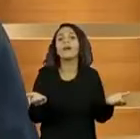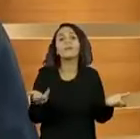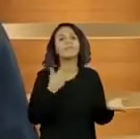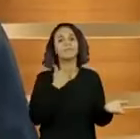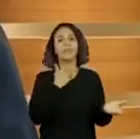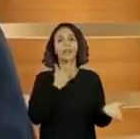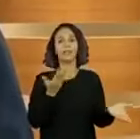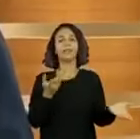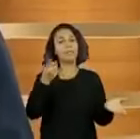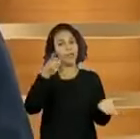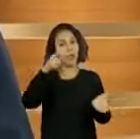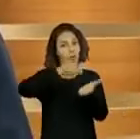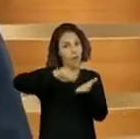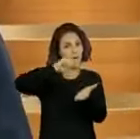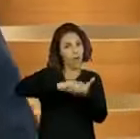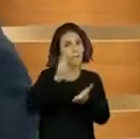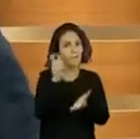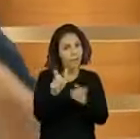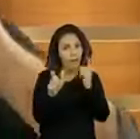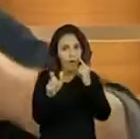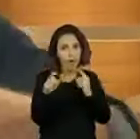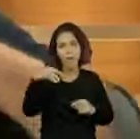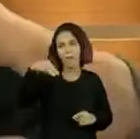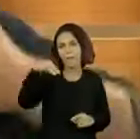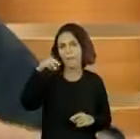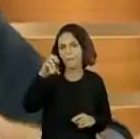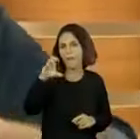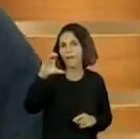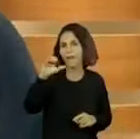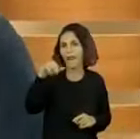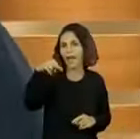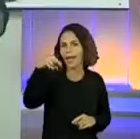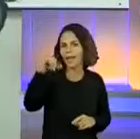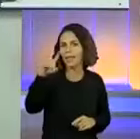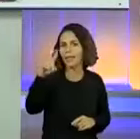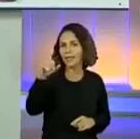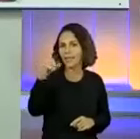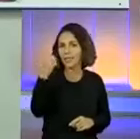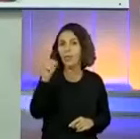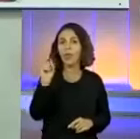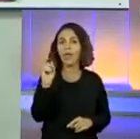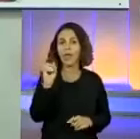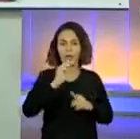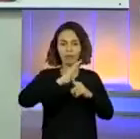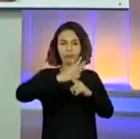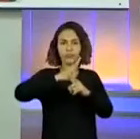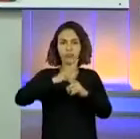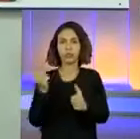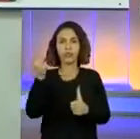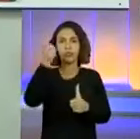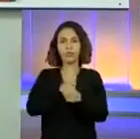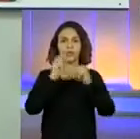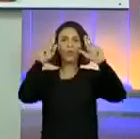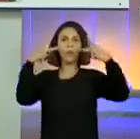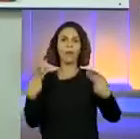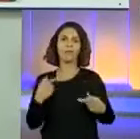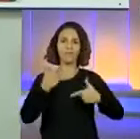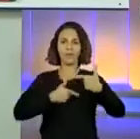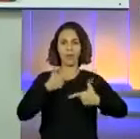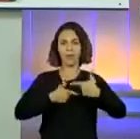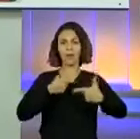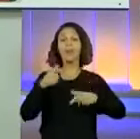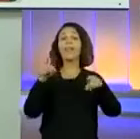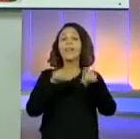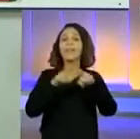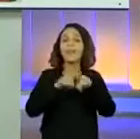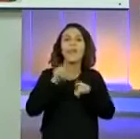Inclusive, toma nota. Mecanização do campo, as máquinas tomando o lugar do homem e a concentração de terras.